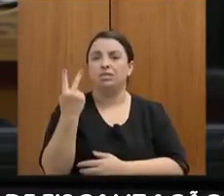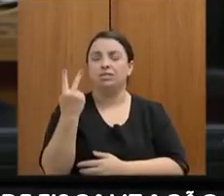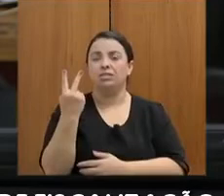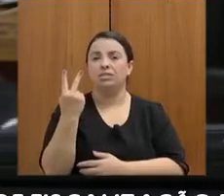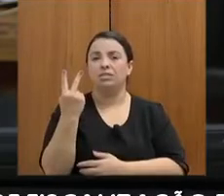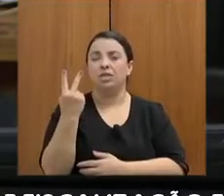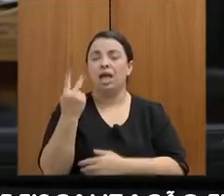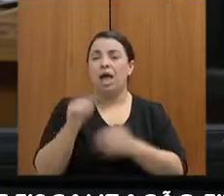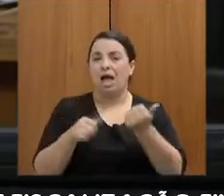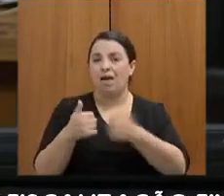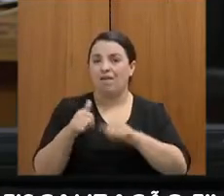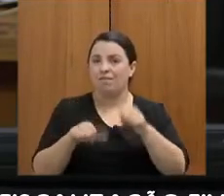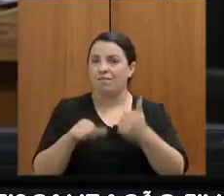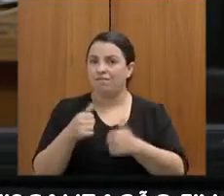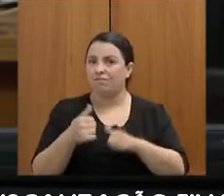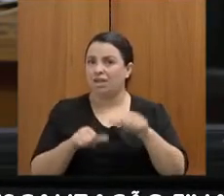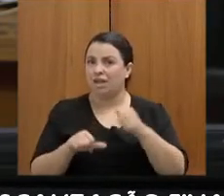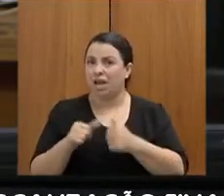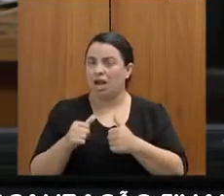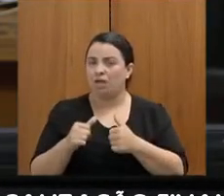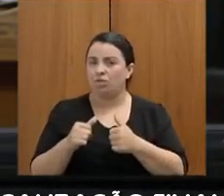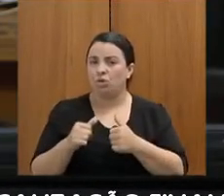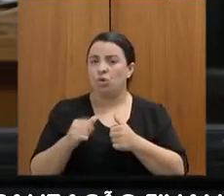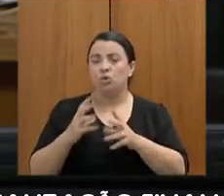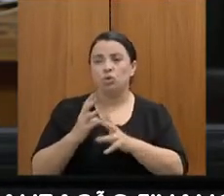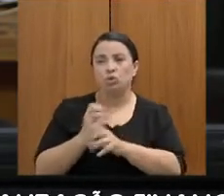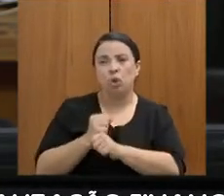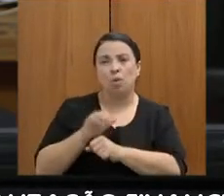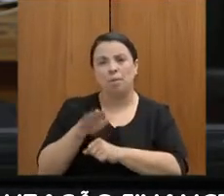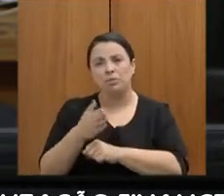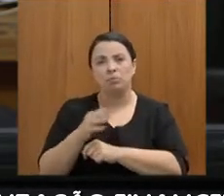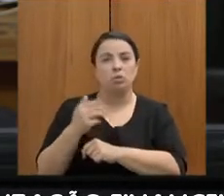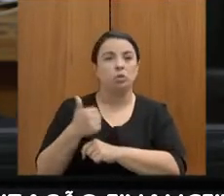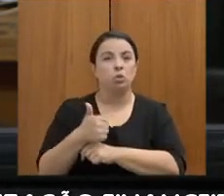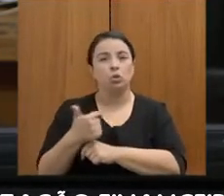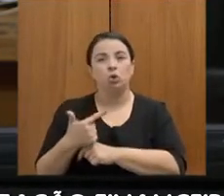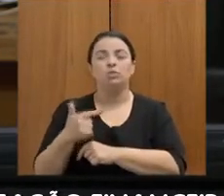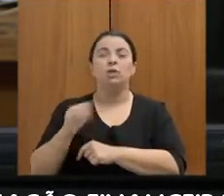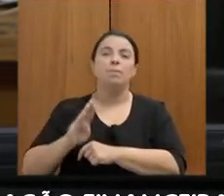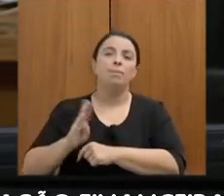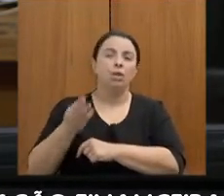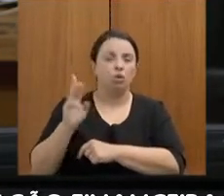12 bilhões de reais. O que a gente está fazendo? Primeiro, gente está tentando,